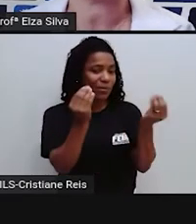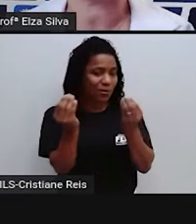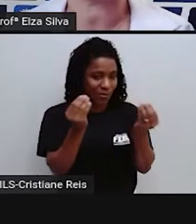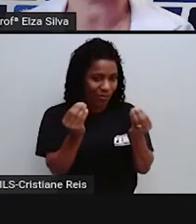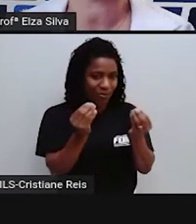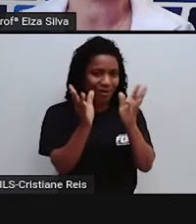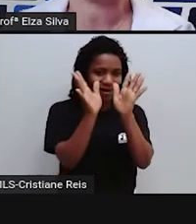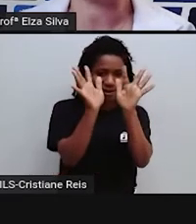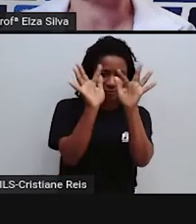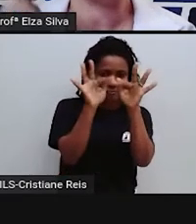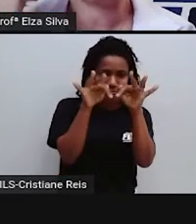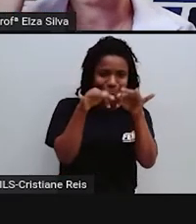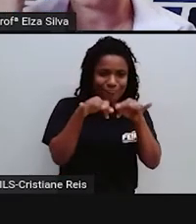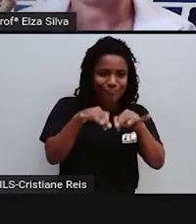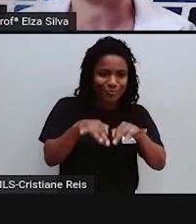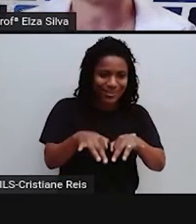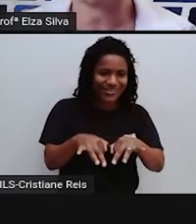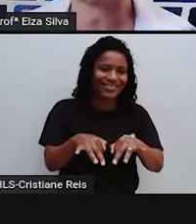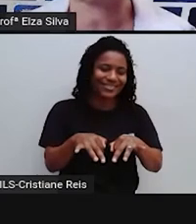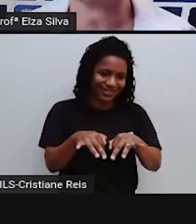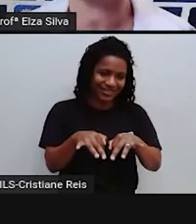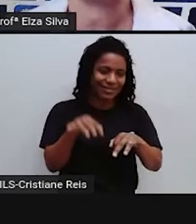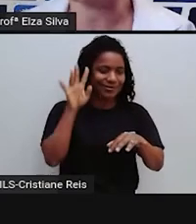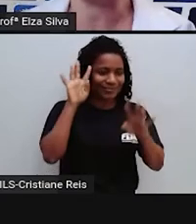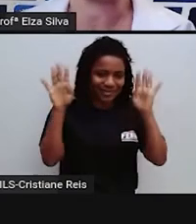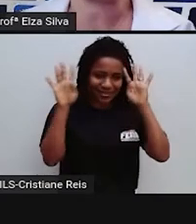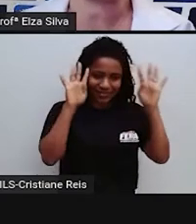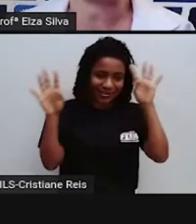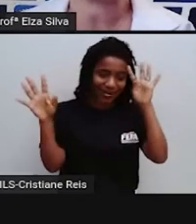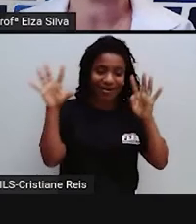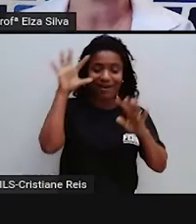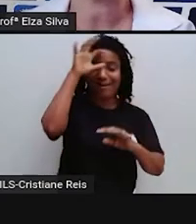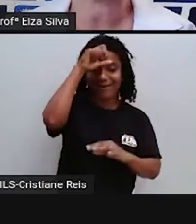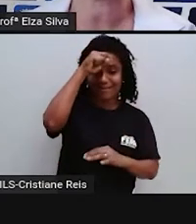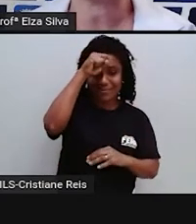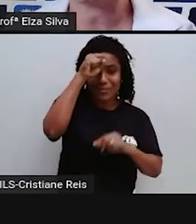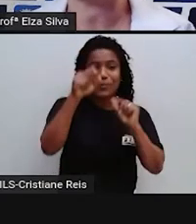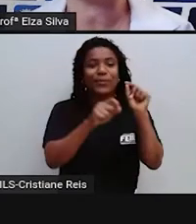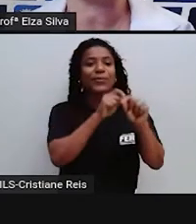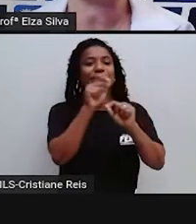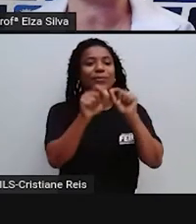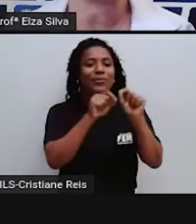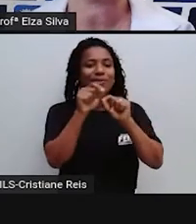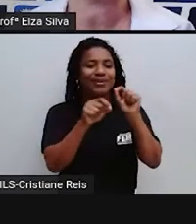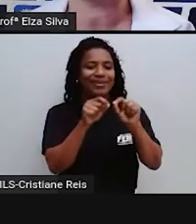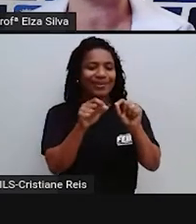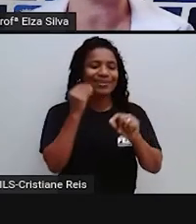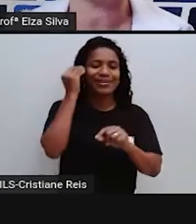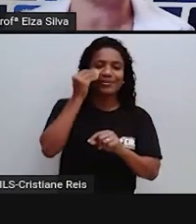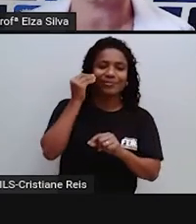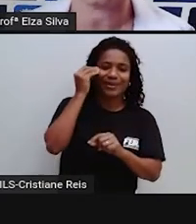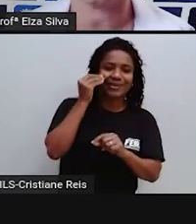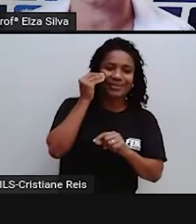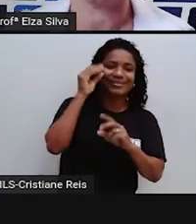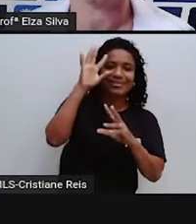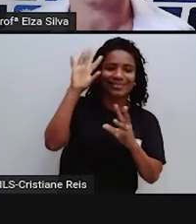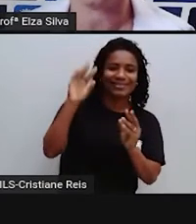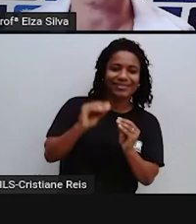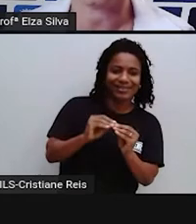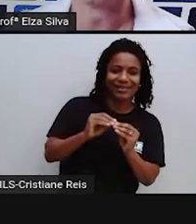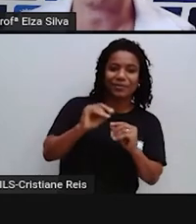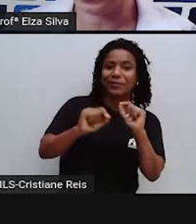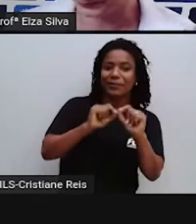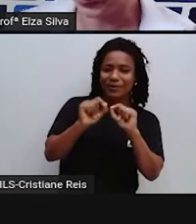Agora Trazendo uma reflexão Que é importante Sobre as experiências Que você vivenciou